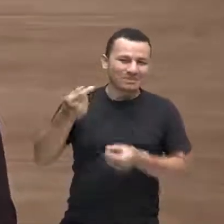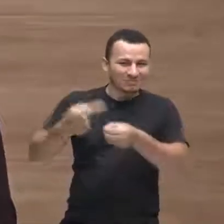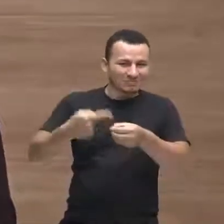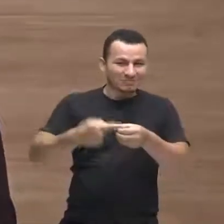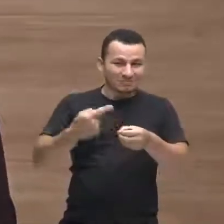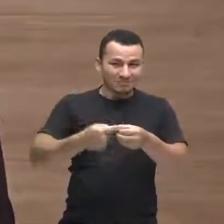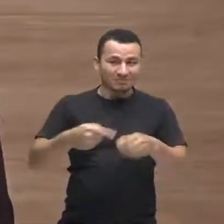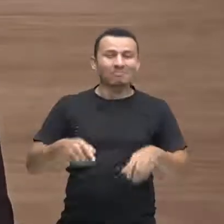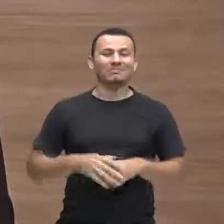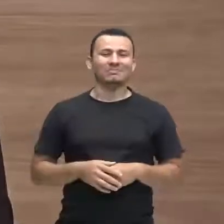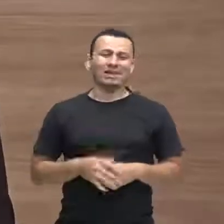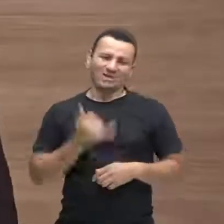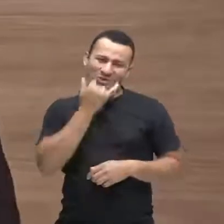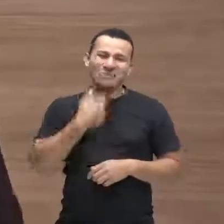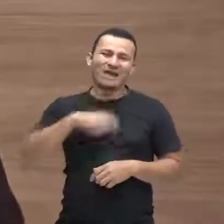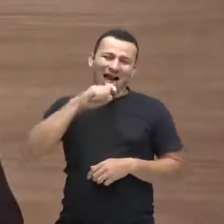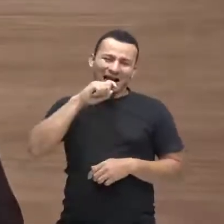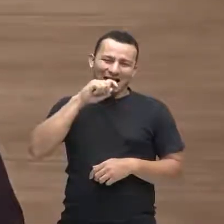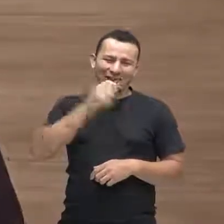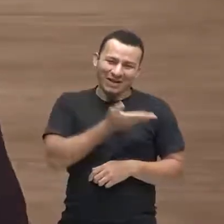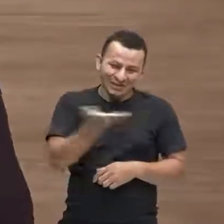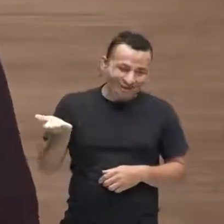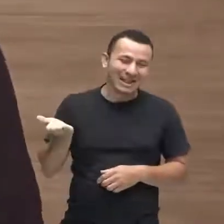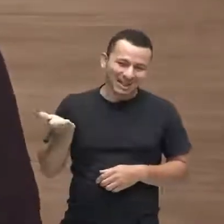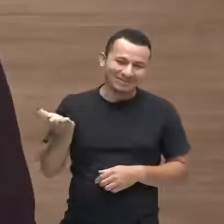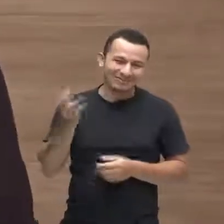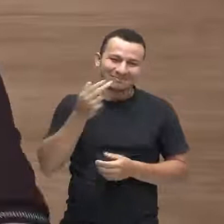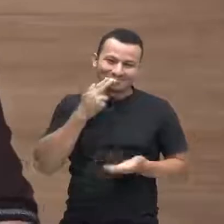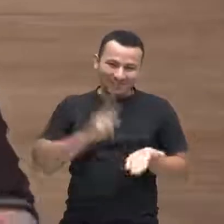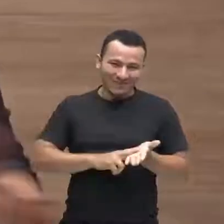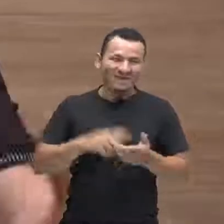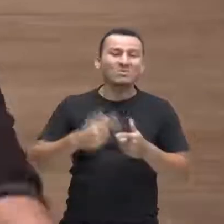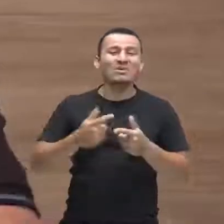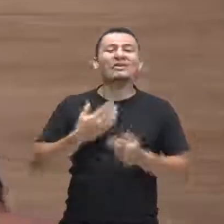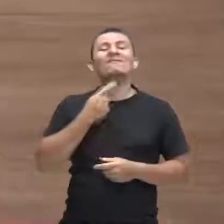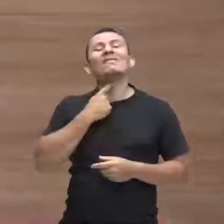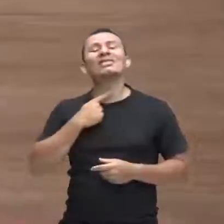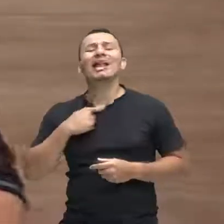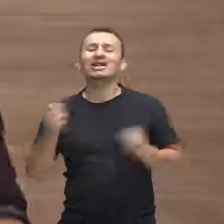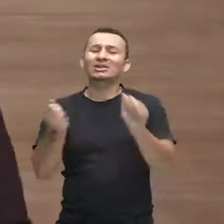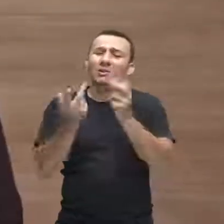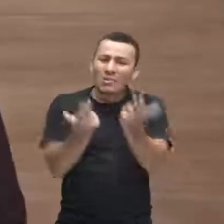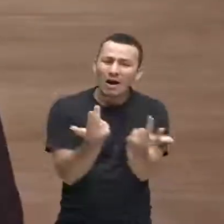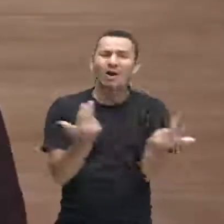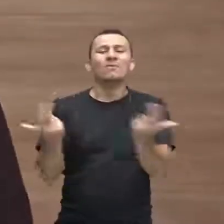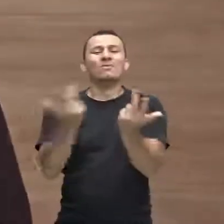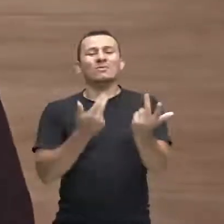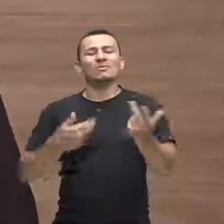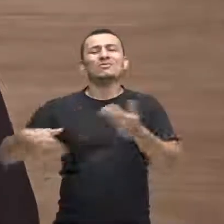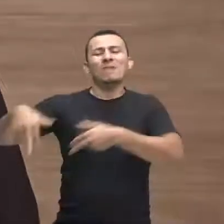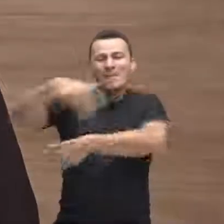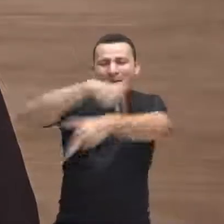passagem, eu tenho inveja de alguns de vocês, não é? Pela questão de poder estar correndo, poder estar saindo.